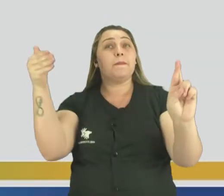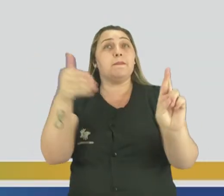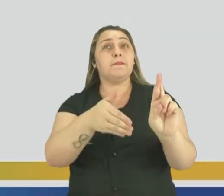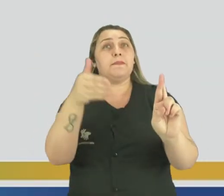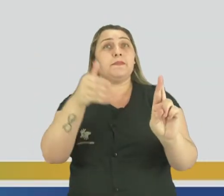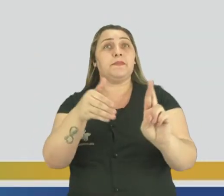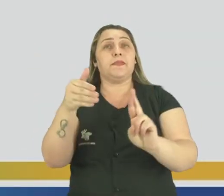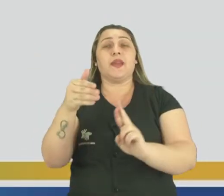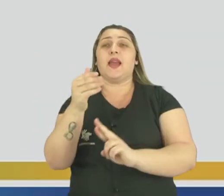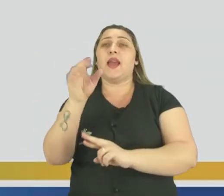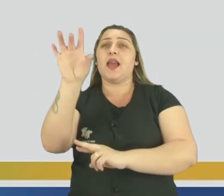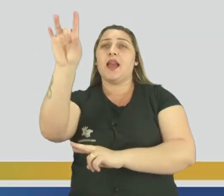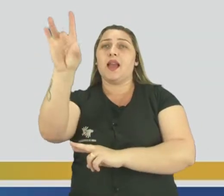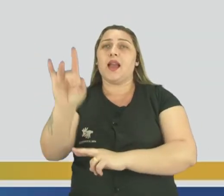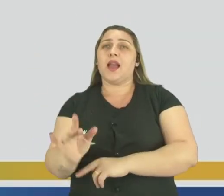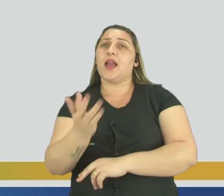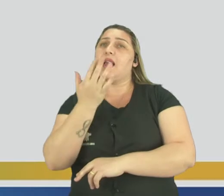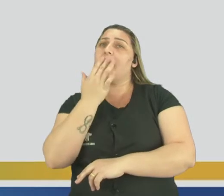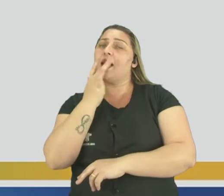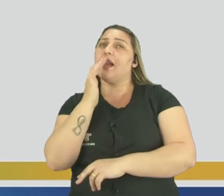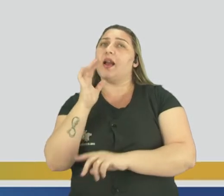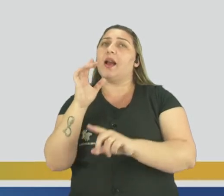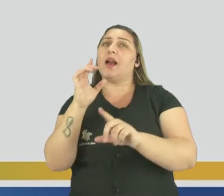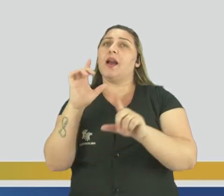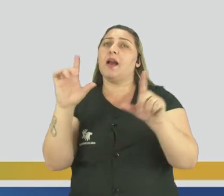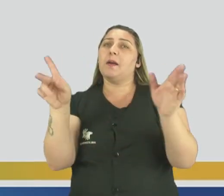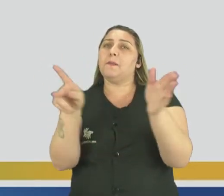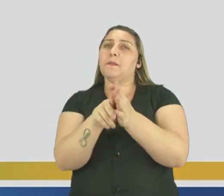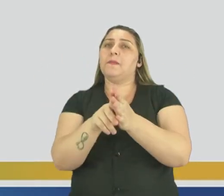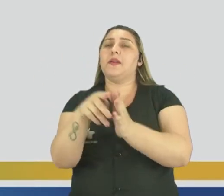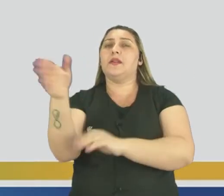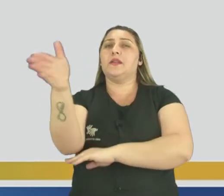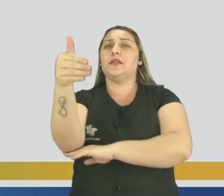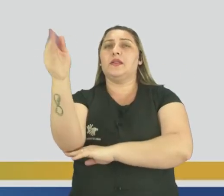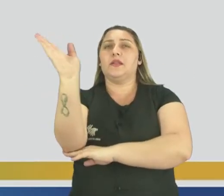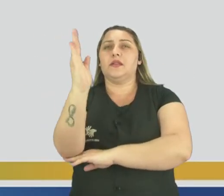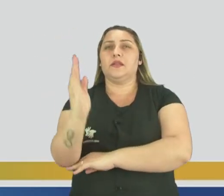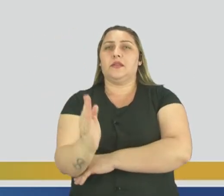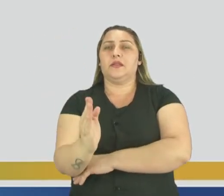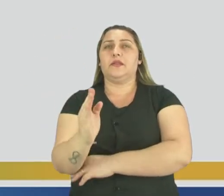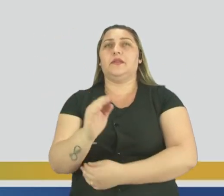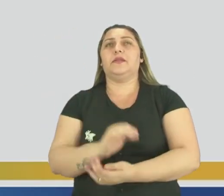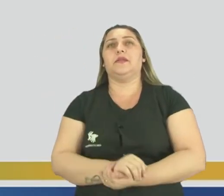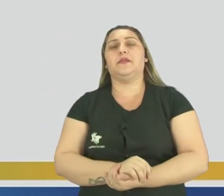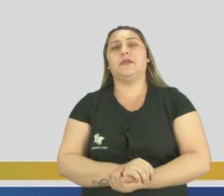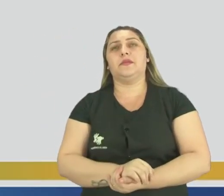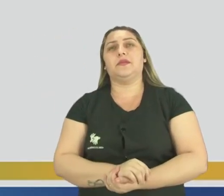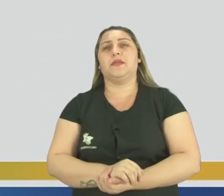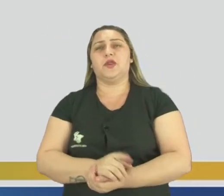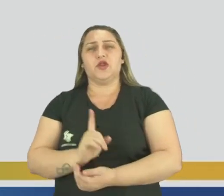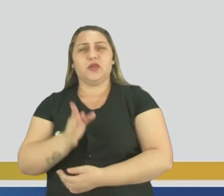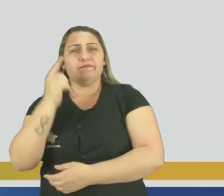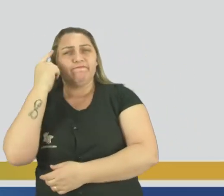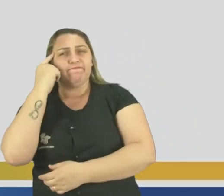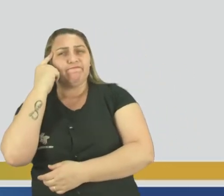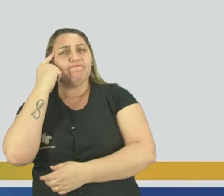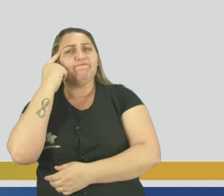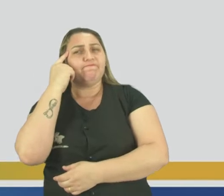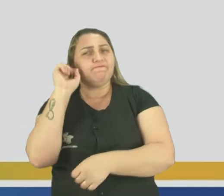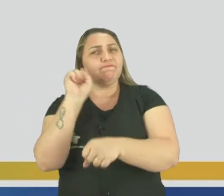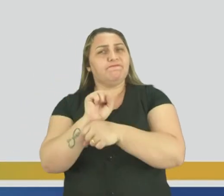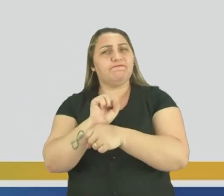representa cada cor e cada parte da bandeira do Brasil? Vocês já pararam para pensar?